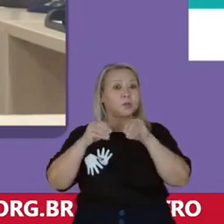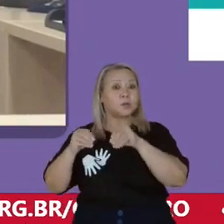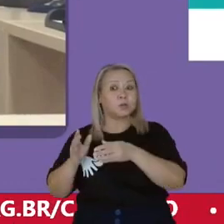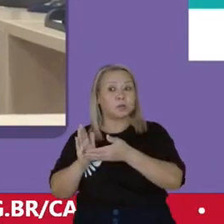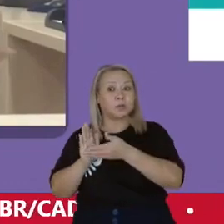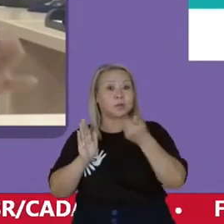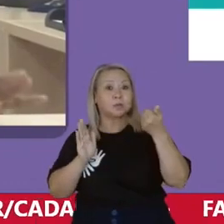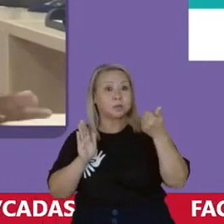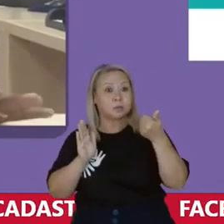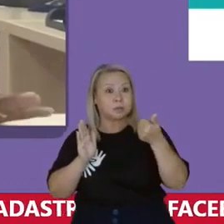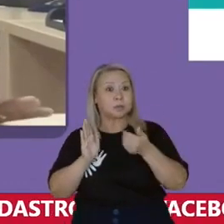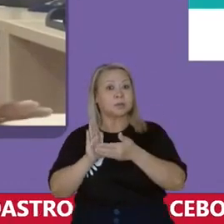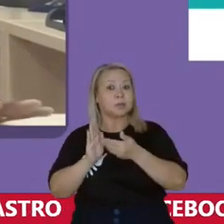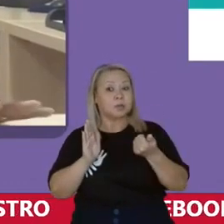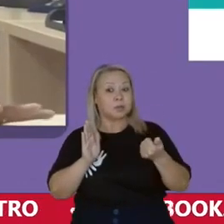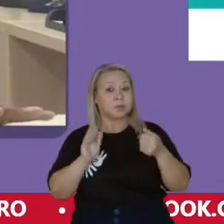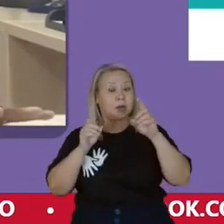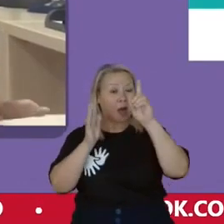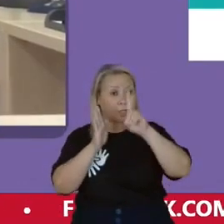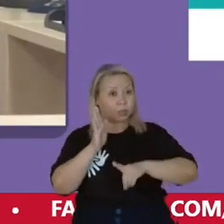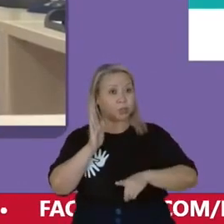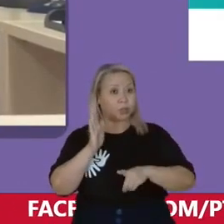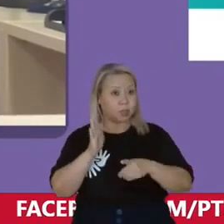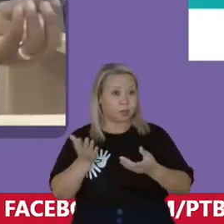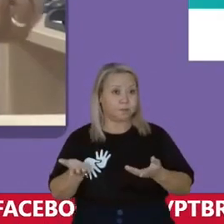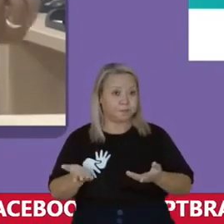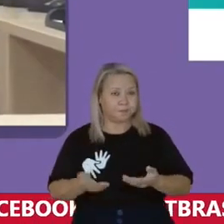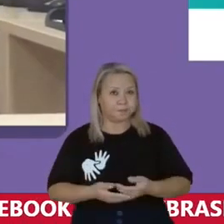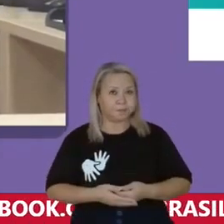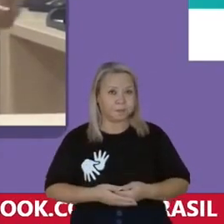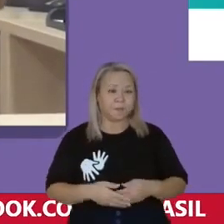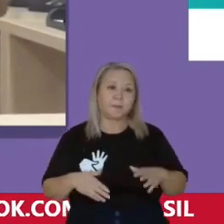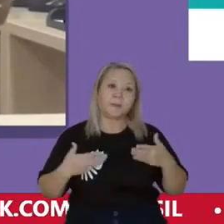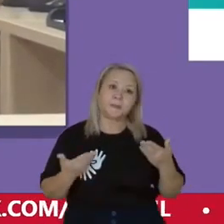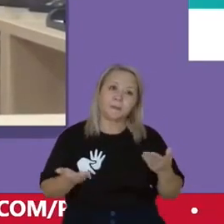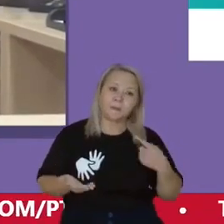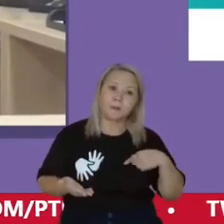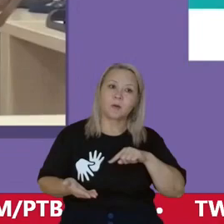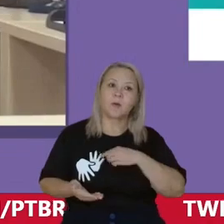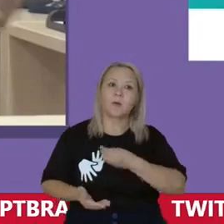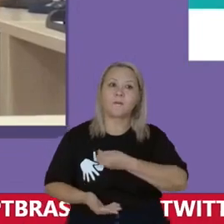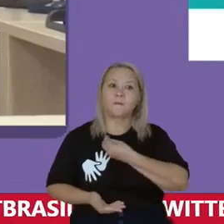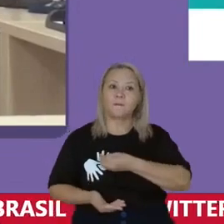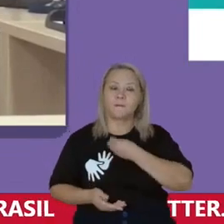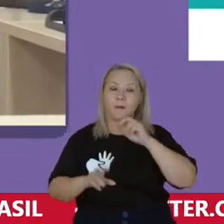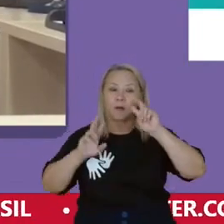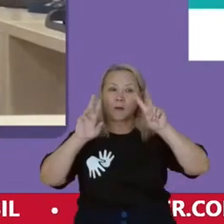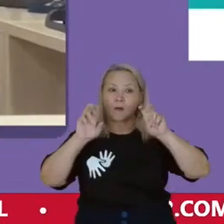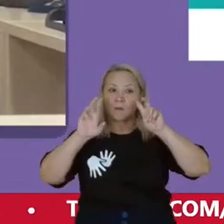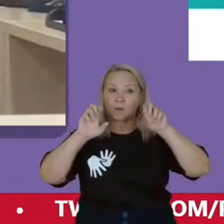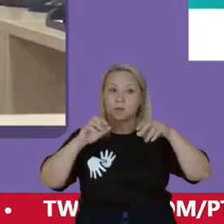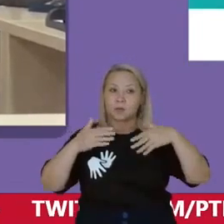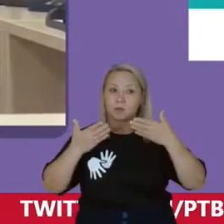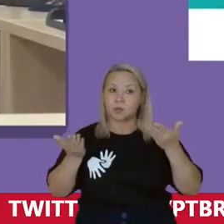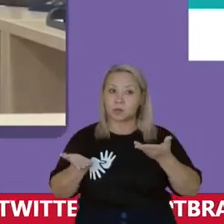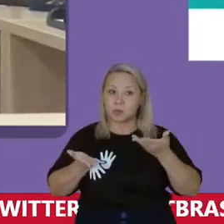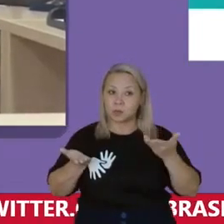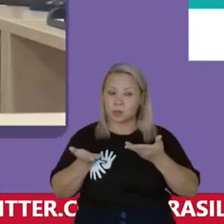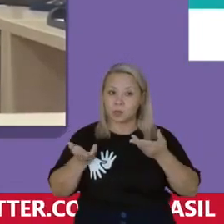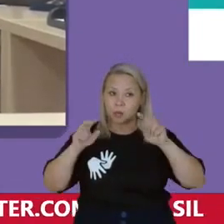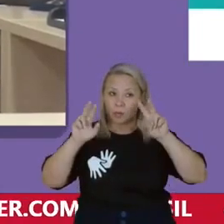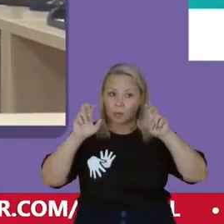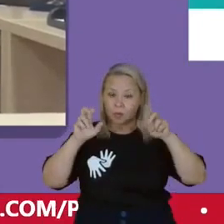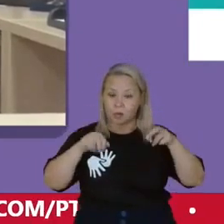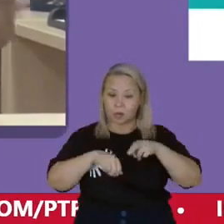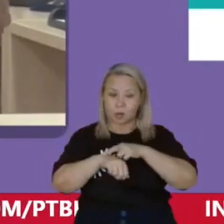essa questão desses direitos Bom, então nós vivemos uma questão hoje Que é uma questão de